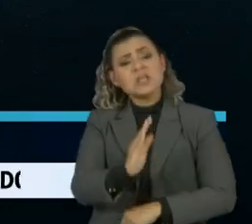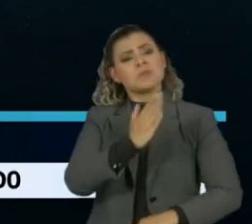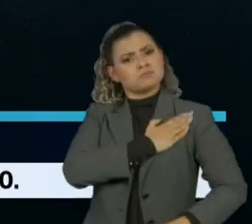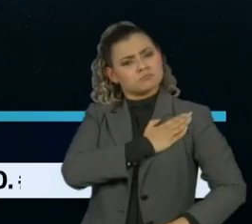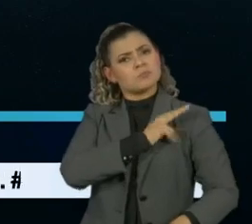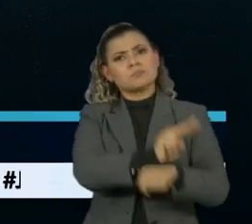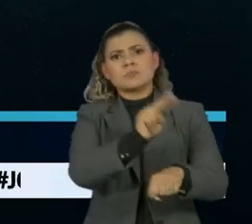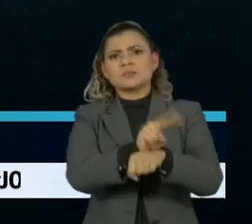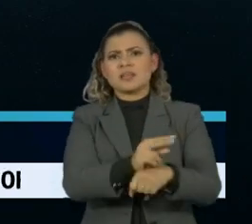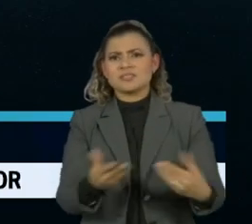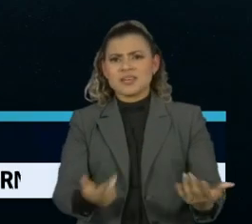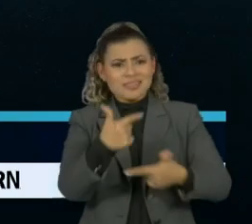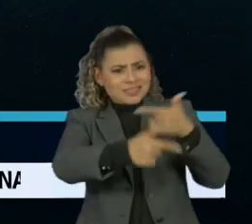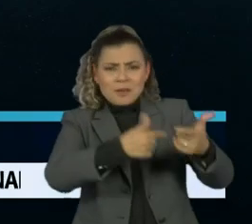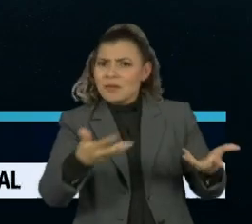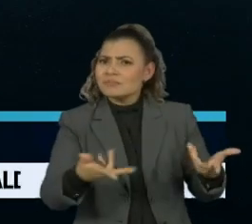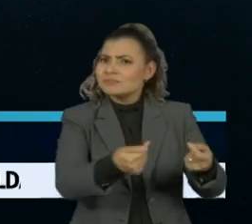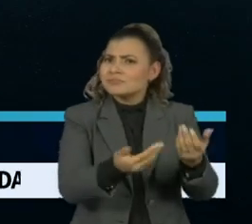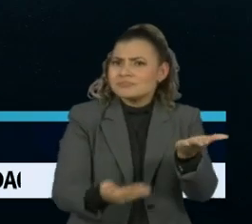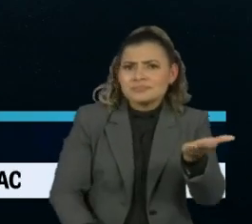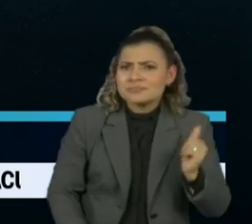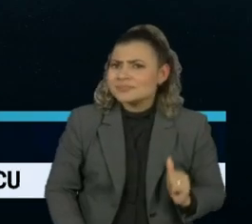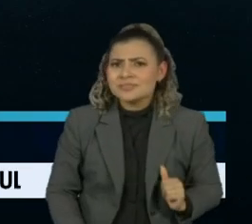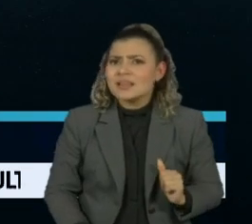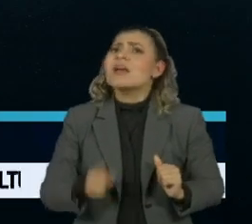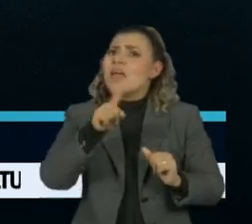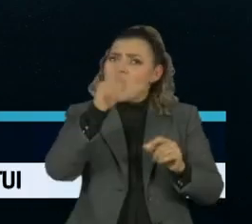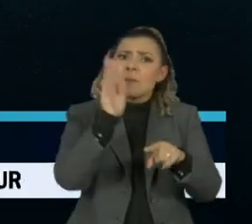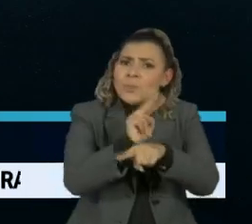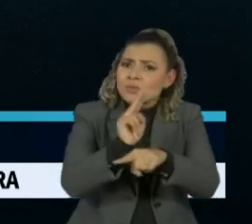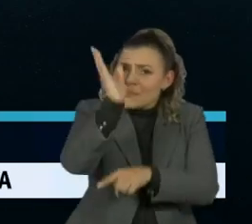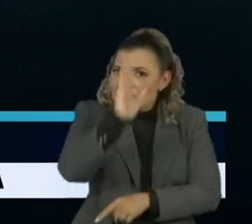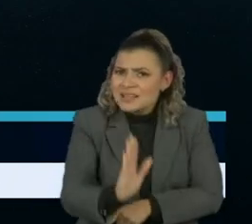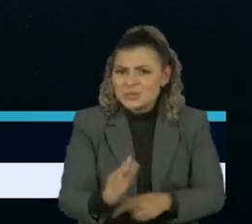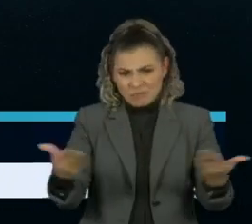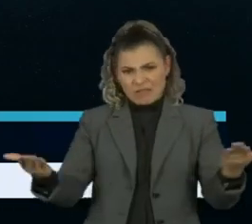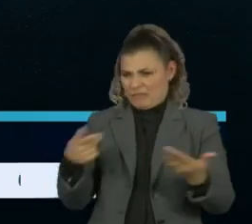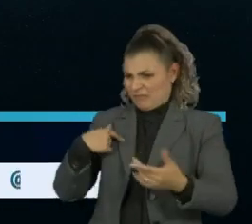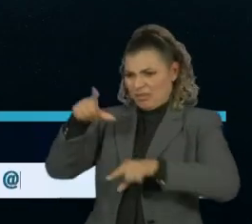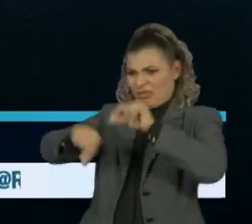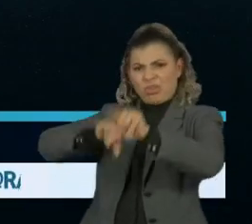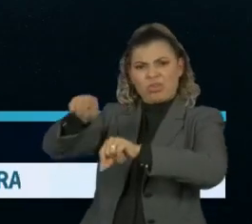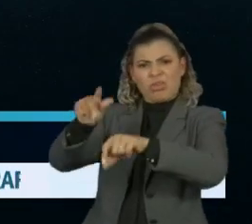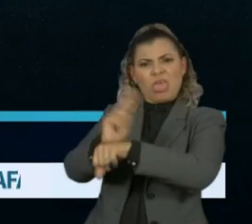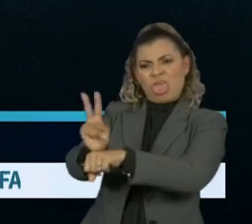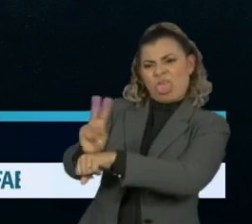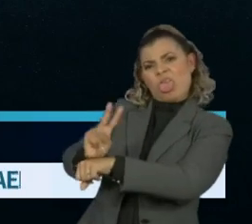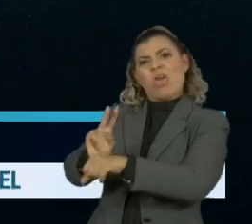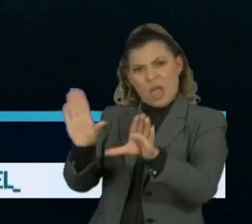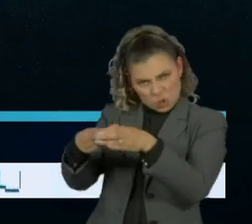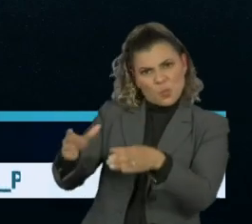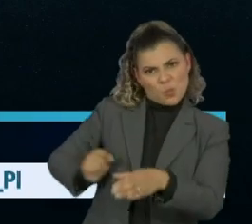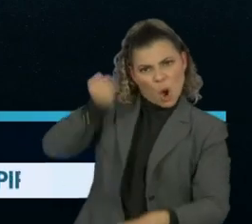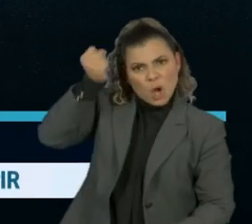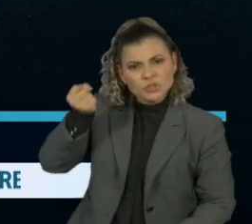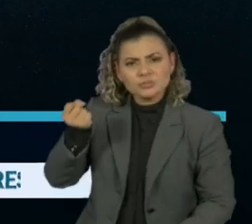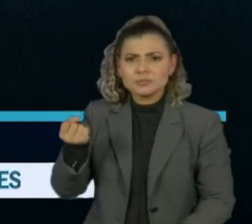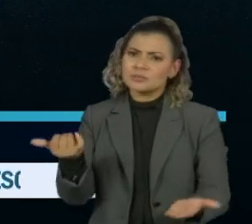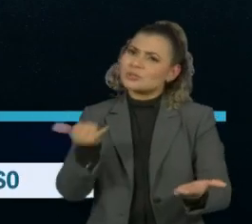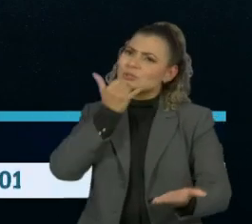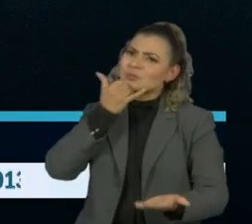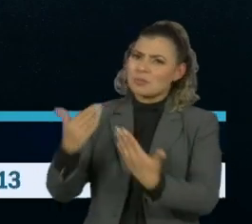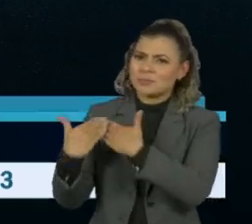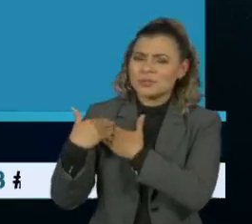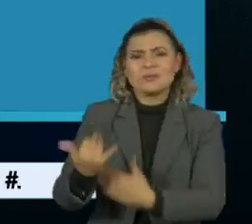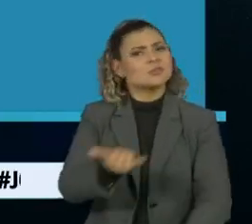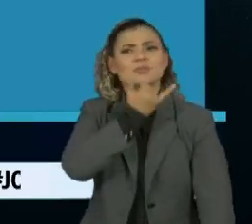patriotas, que fazem um trabalho excepcional para o bem do Brasil. Aí pegam eles lá, Gabinete do Ódio, são os responsáveis,